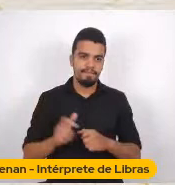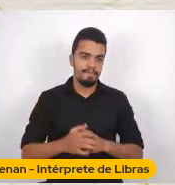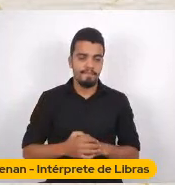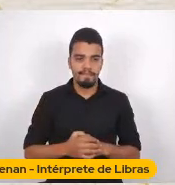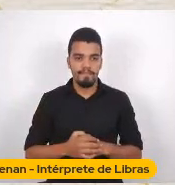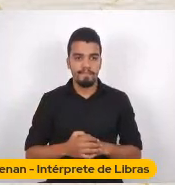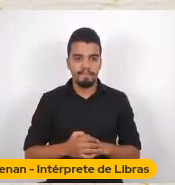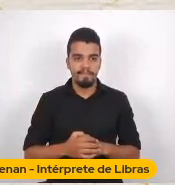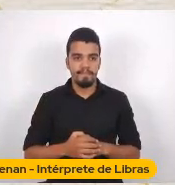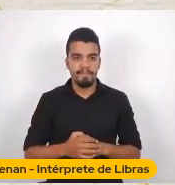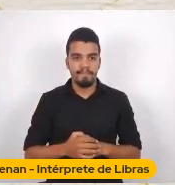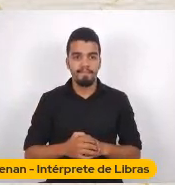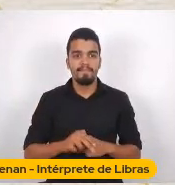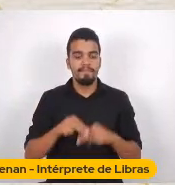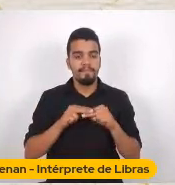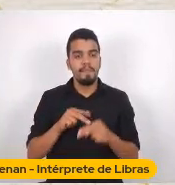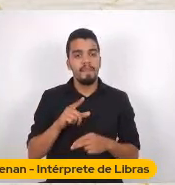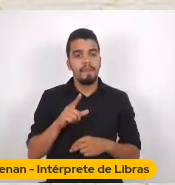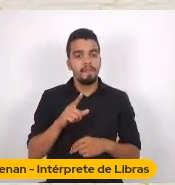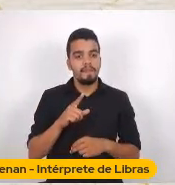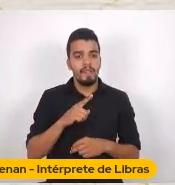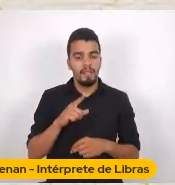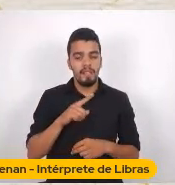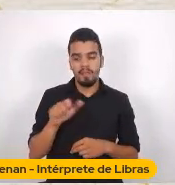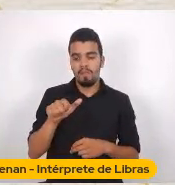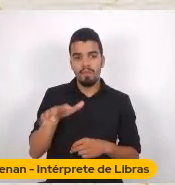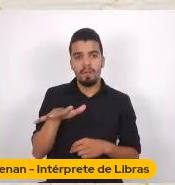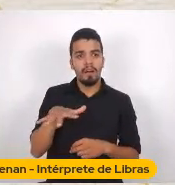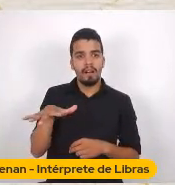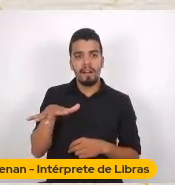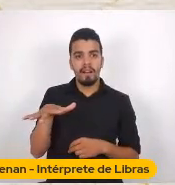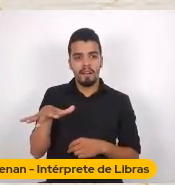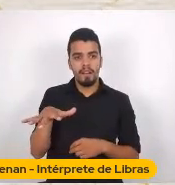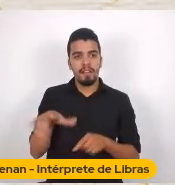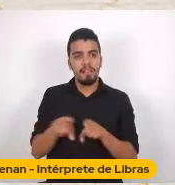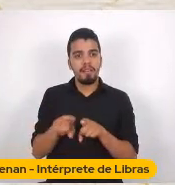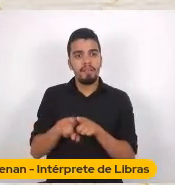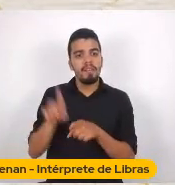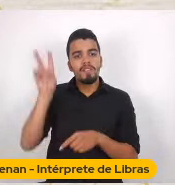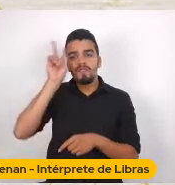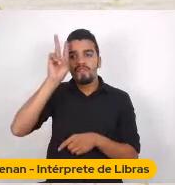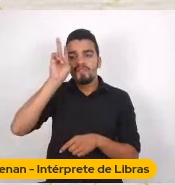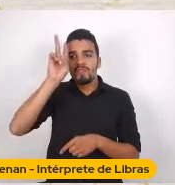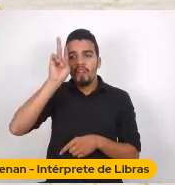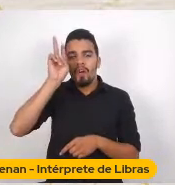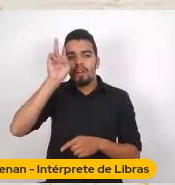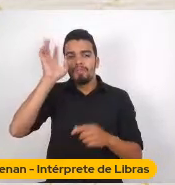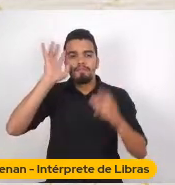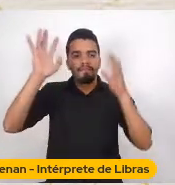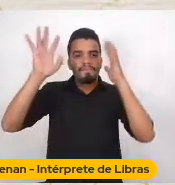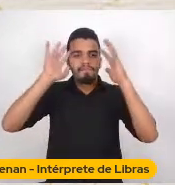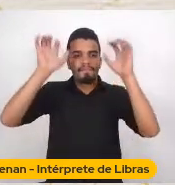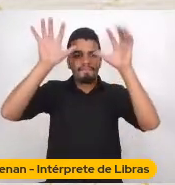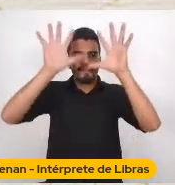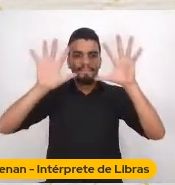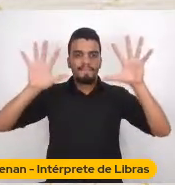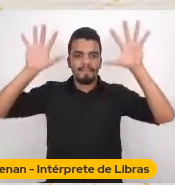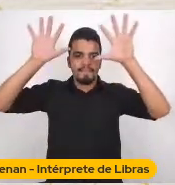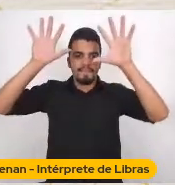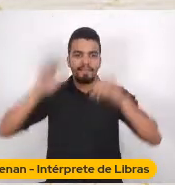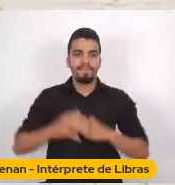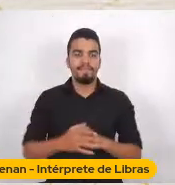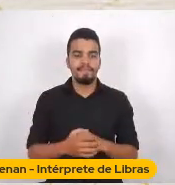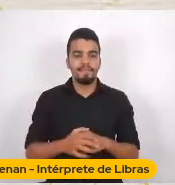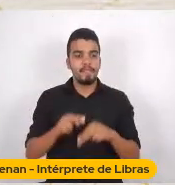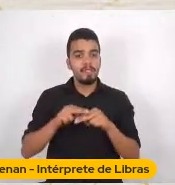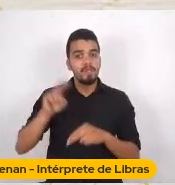De uma geografia E uma história Imaginativas E essa Essa geografia Essa história